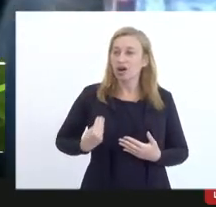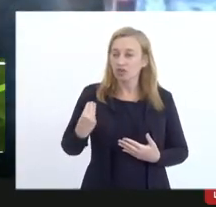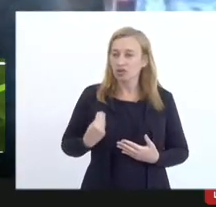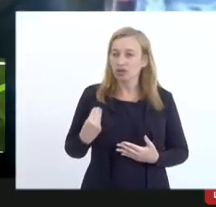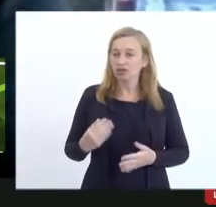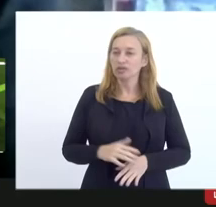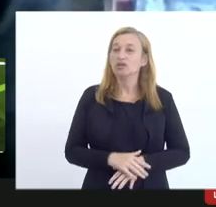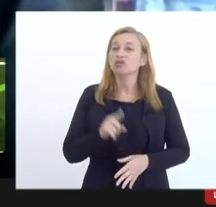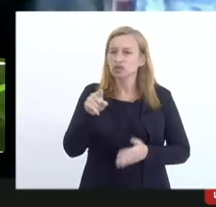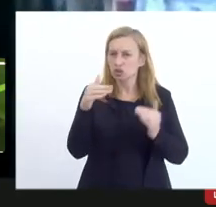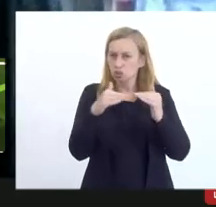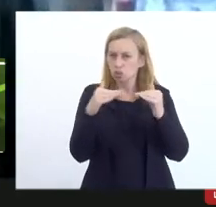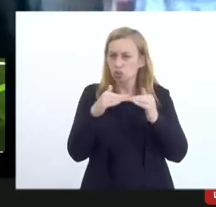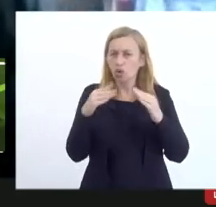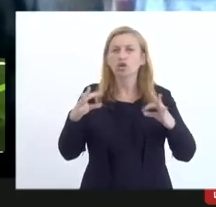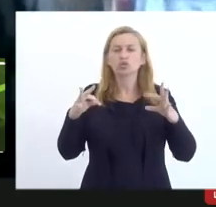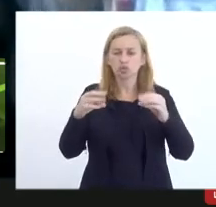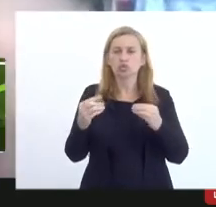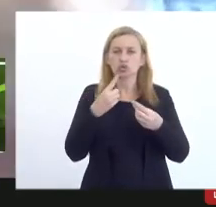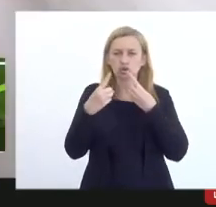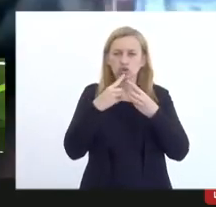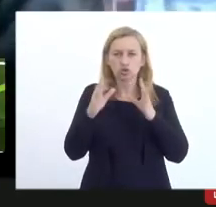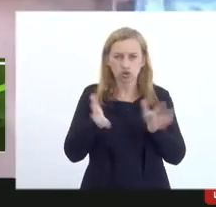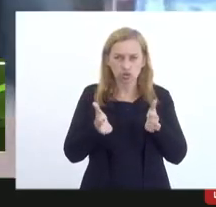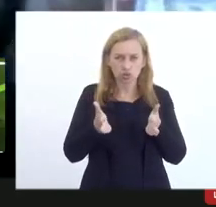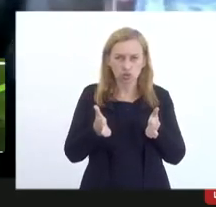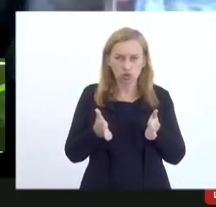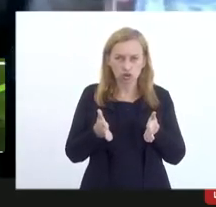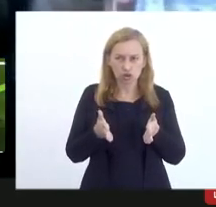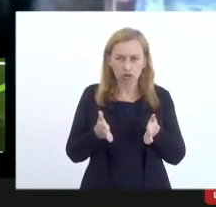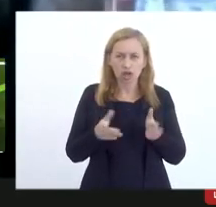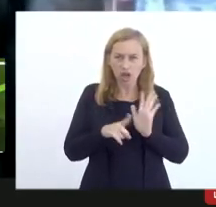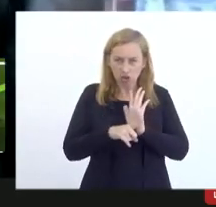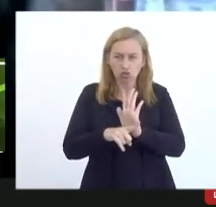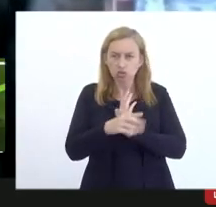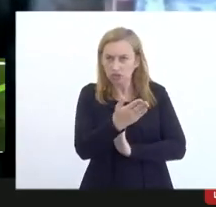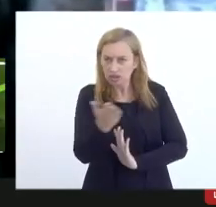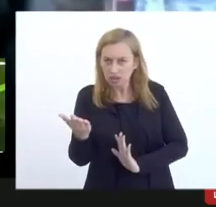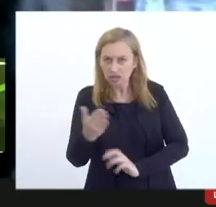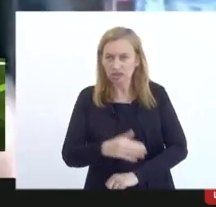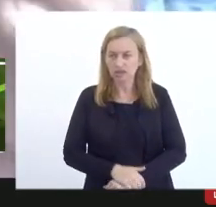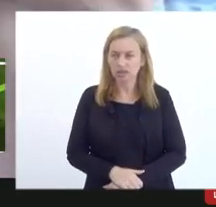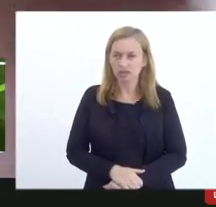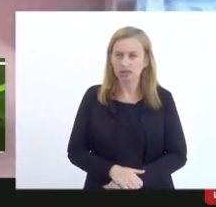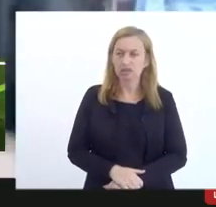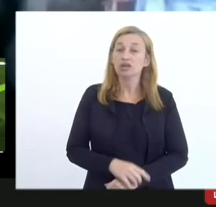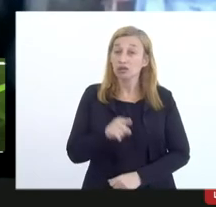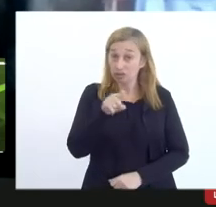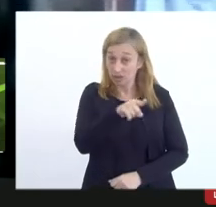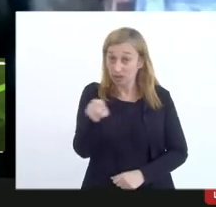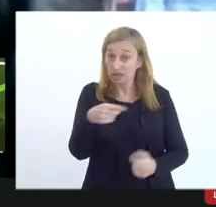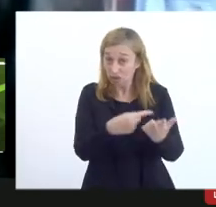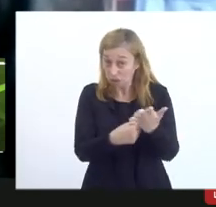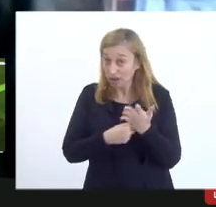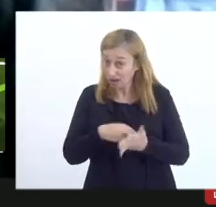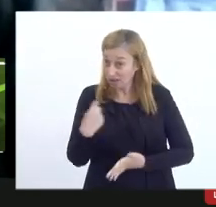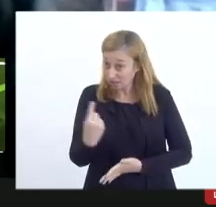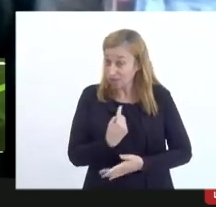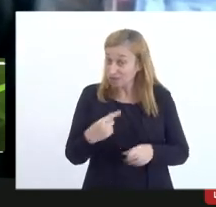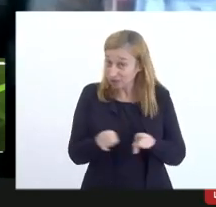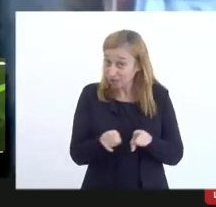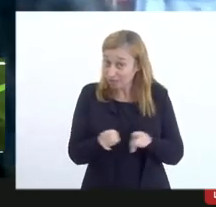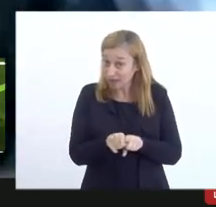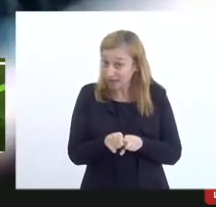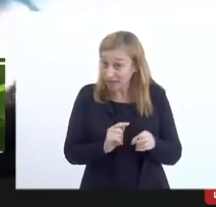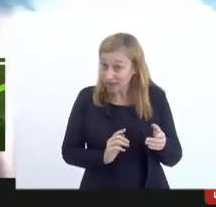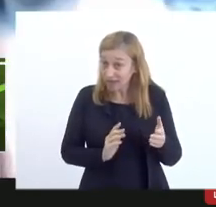vocês estão de acordo com o que a está discutindo hoje, isso ajuda a vossa vida? Vocês vão ajudar a gente a sancionar